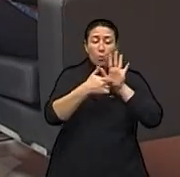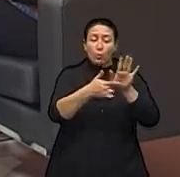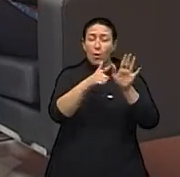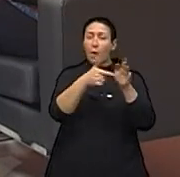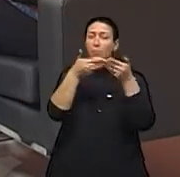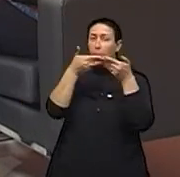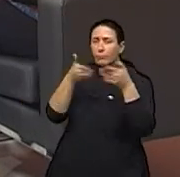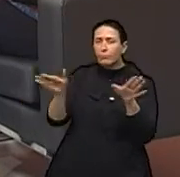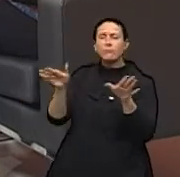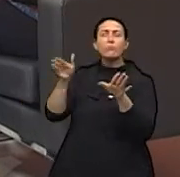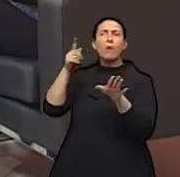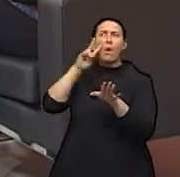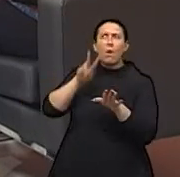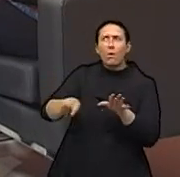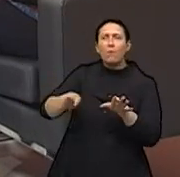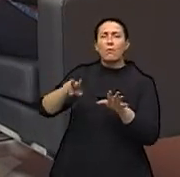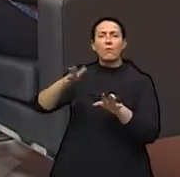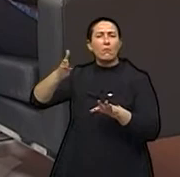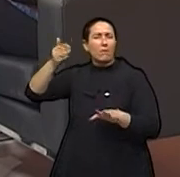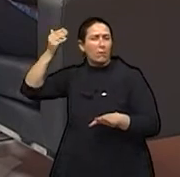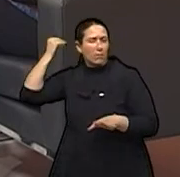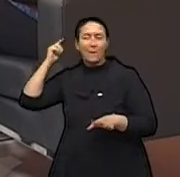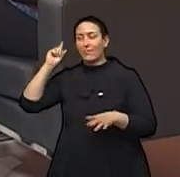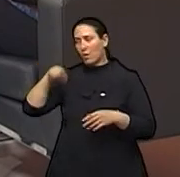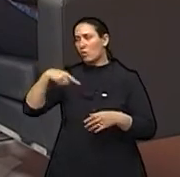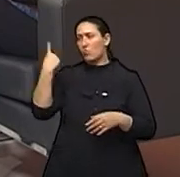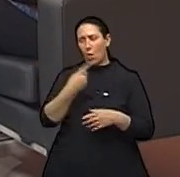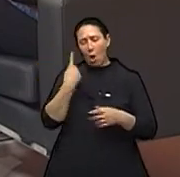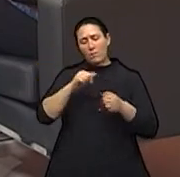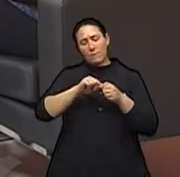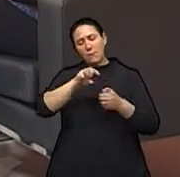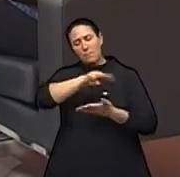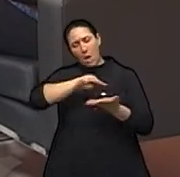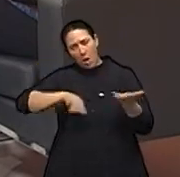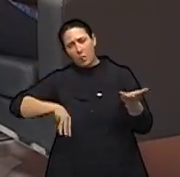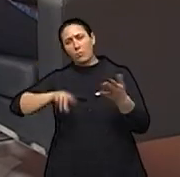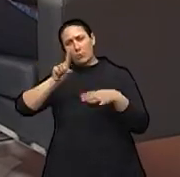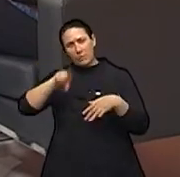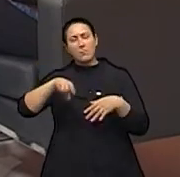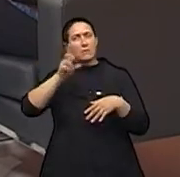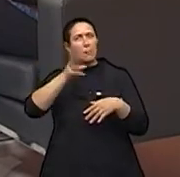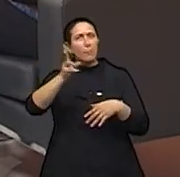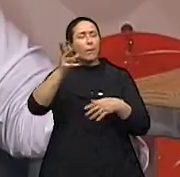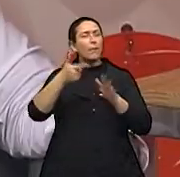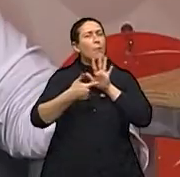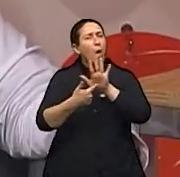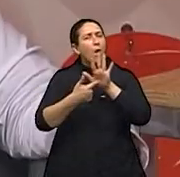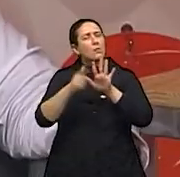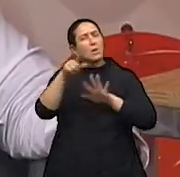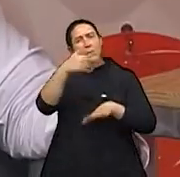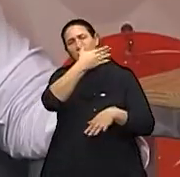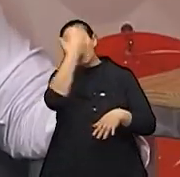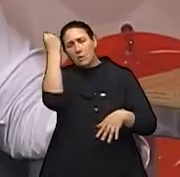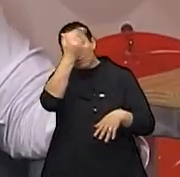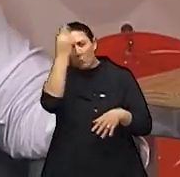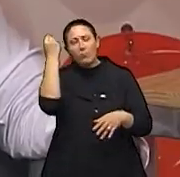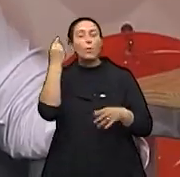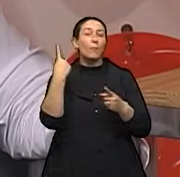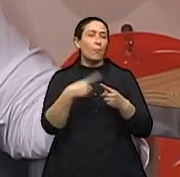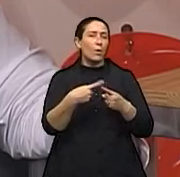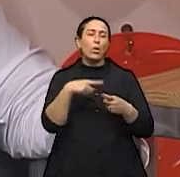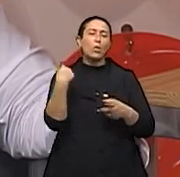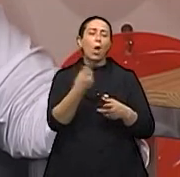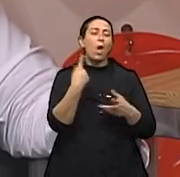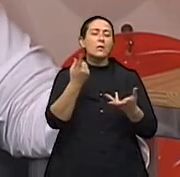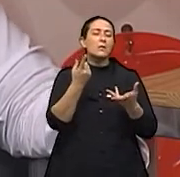Ah, ok. E a BPR, o nosso método, respeita rigorosamente a lei do esquecimento. Nós não incentivamos reconhecimento de forma